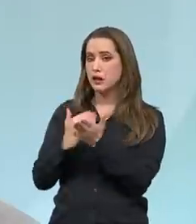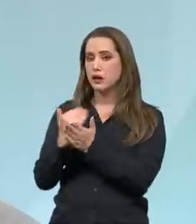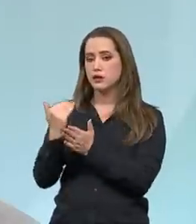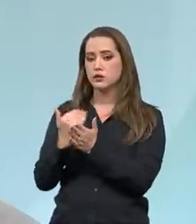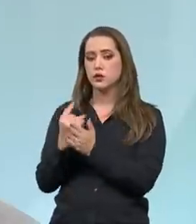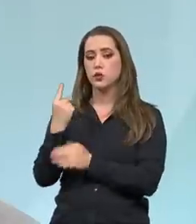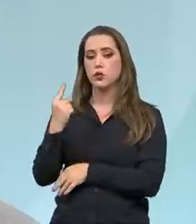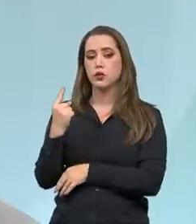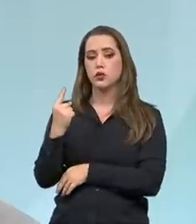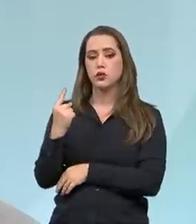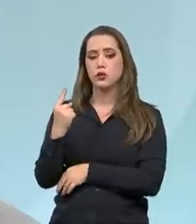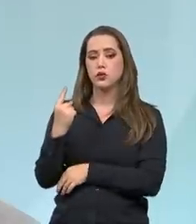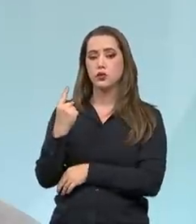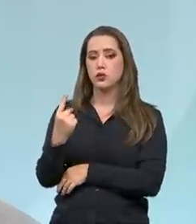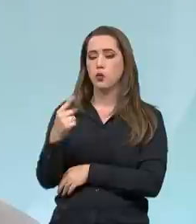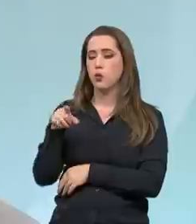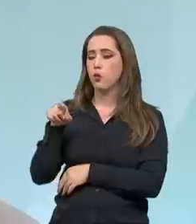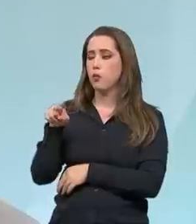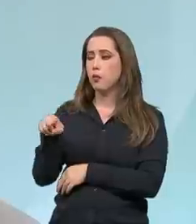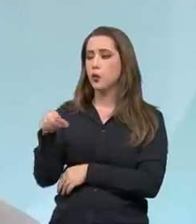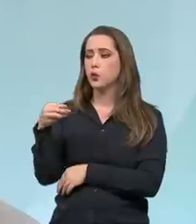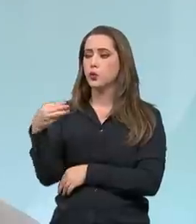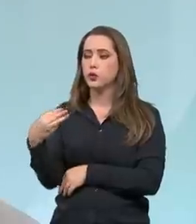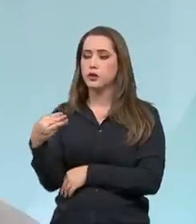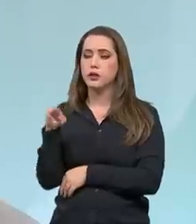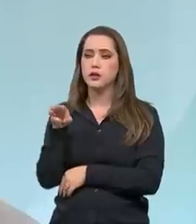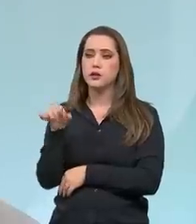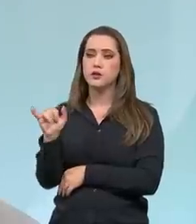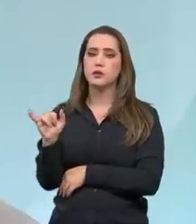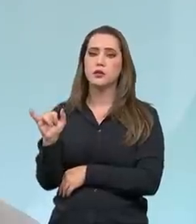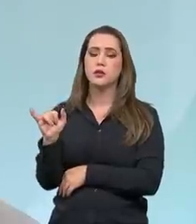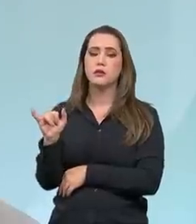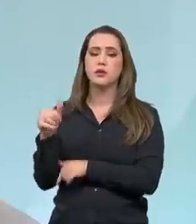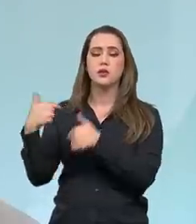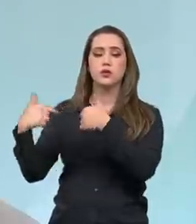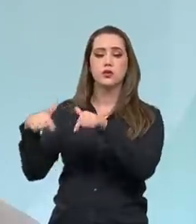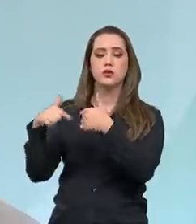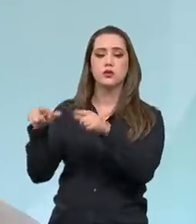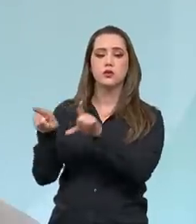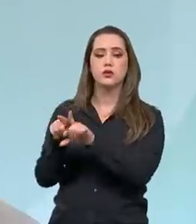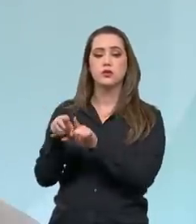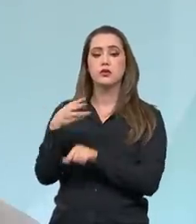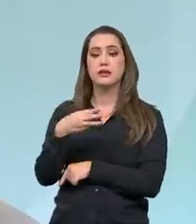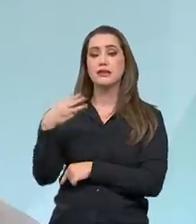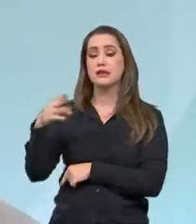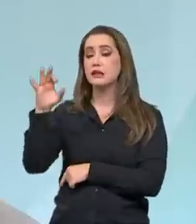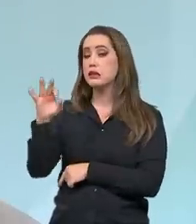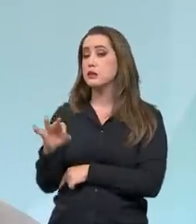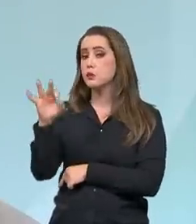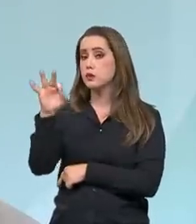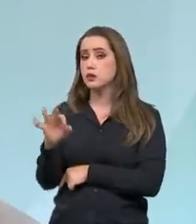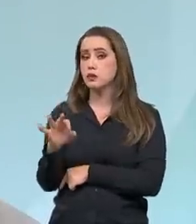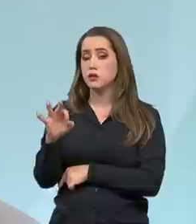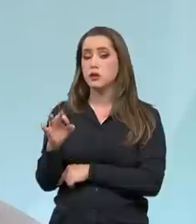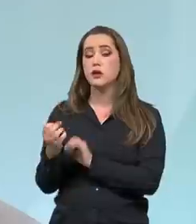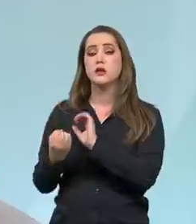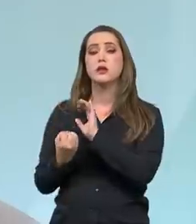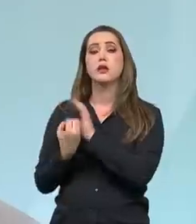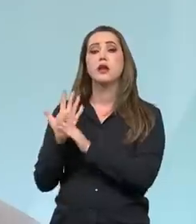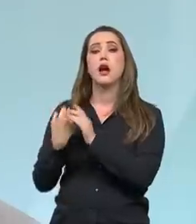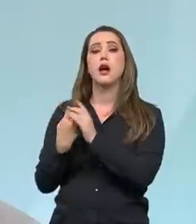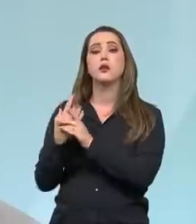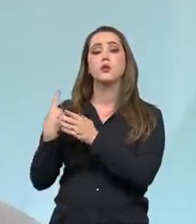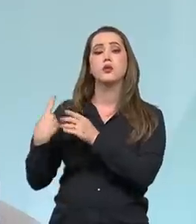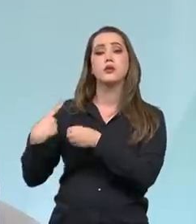,3 bilhões de novos empregados, 33% foram gerados em